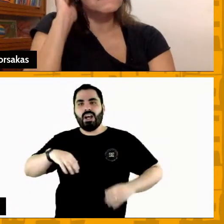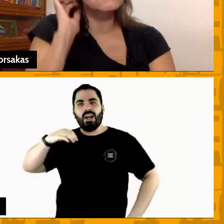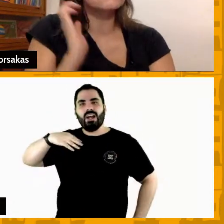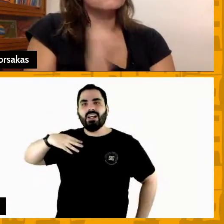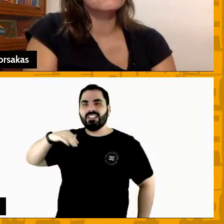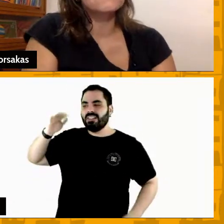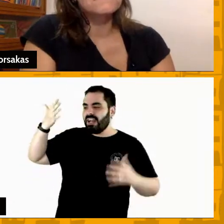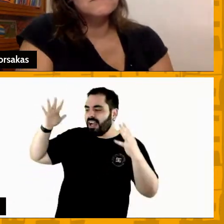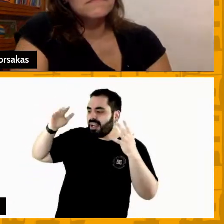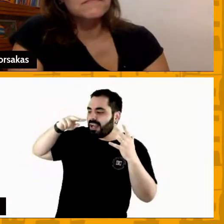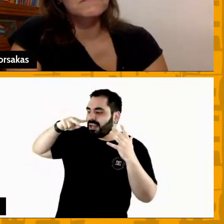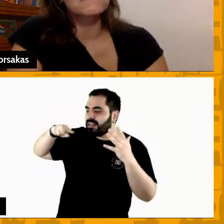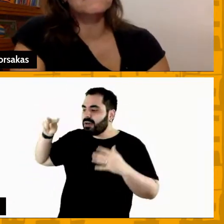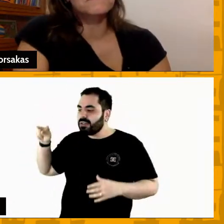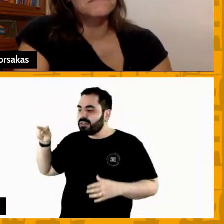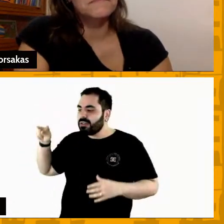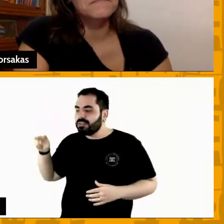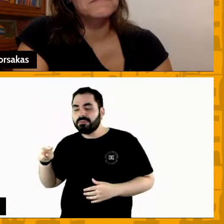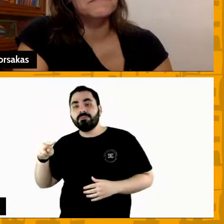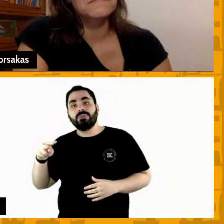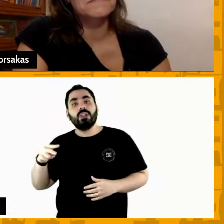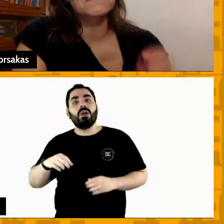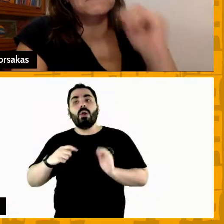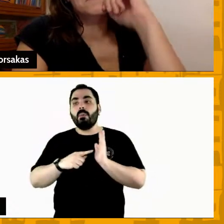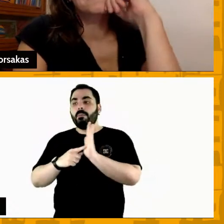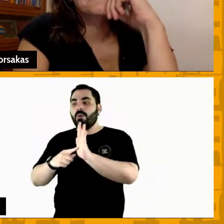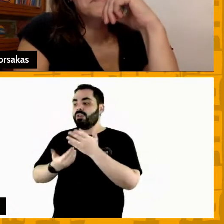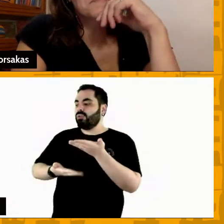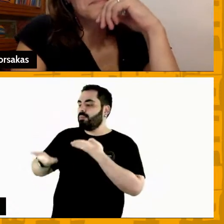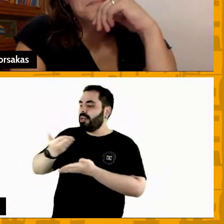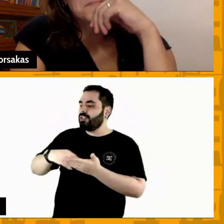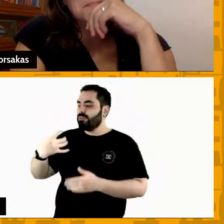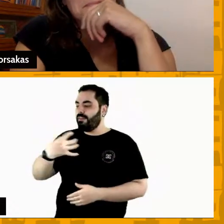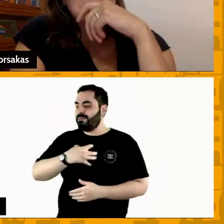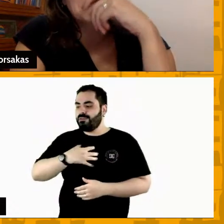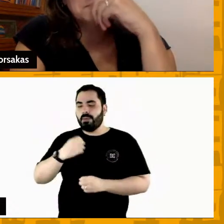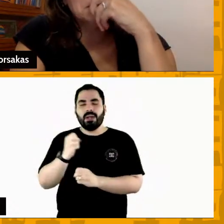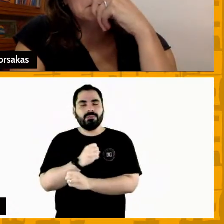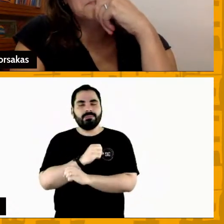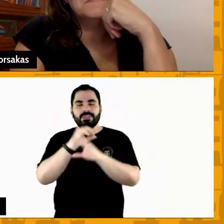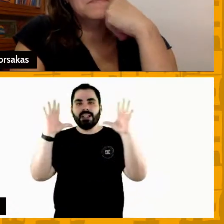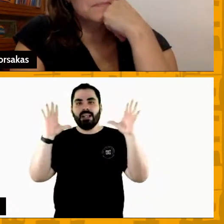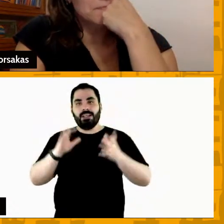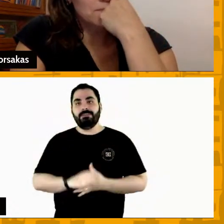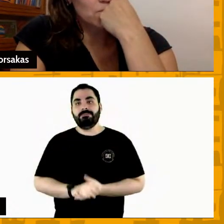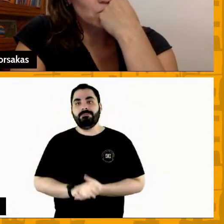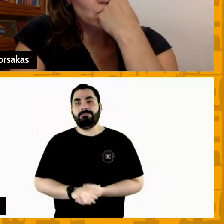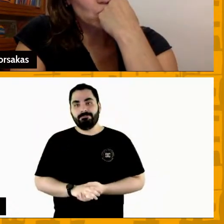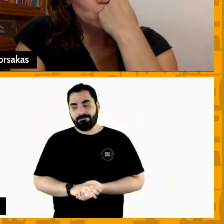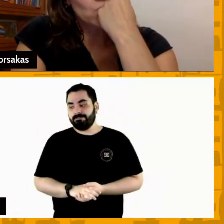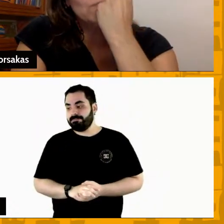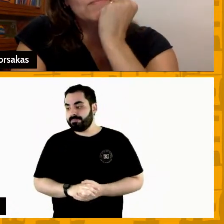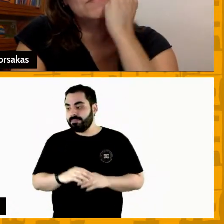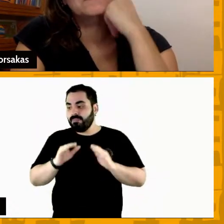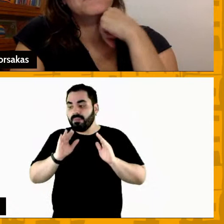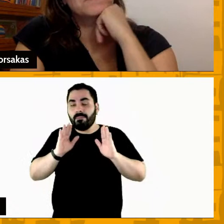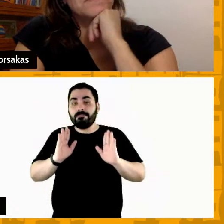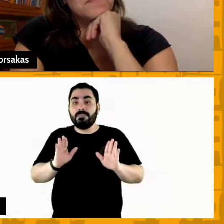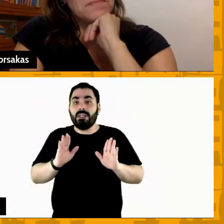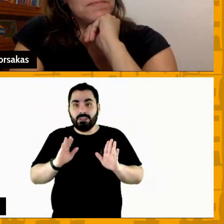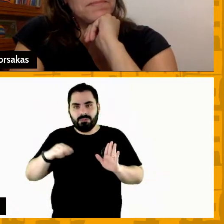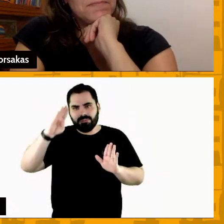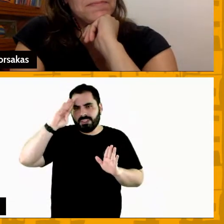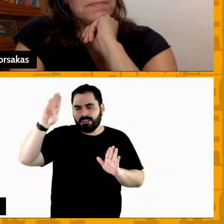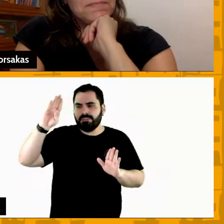de forma clara e honesta mas os maiores as maiores pessoas que mais escutam a gente e falam e